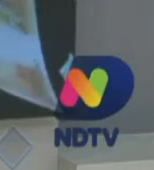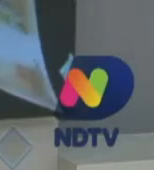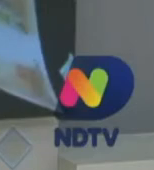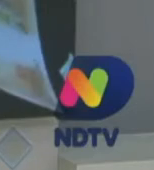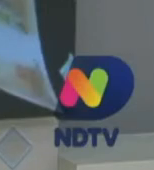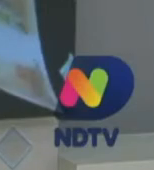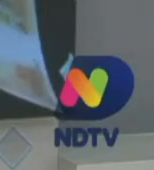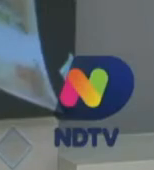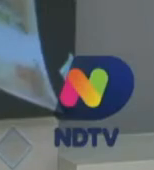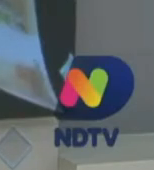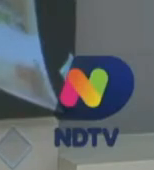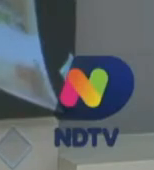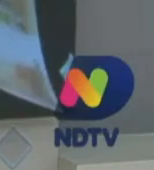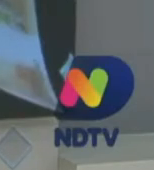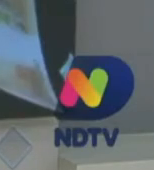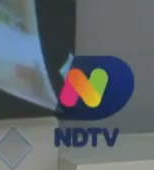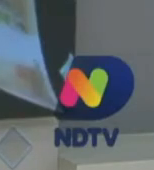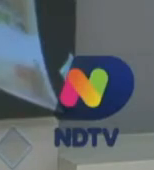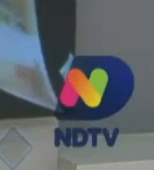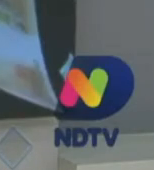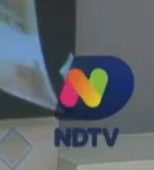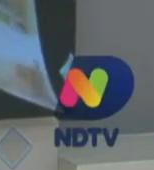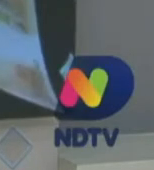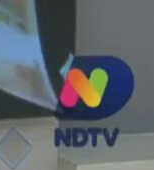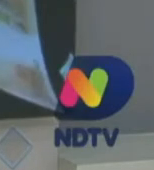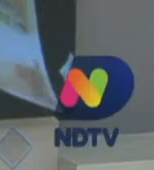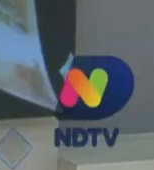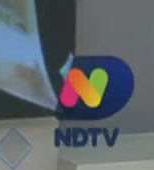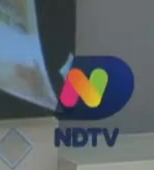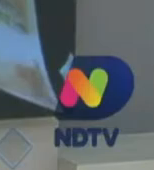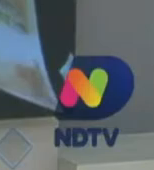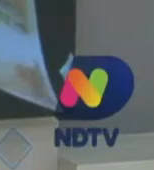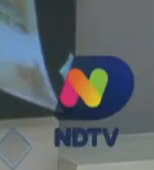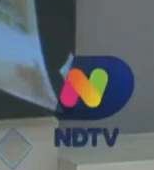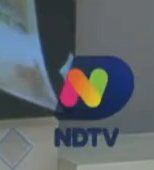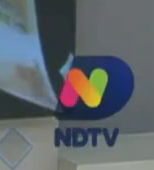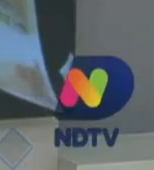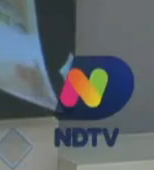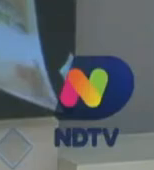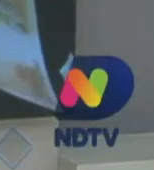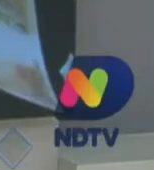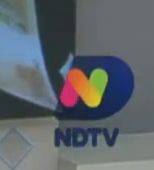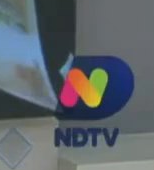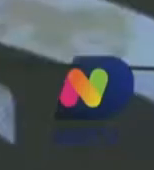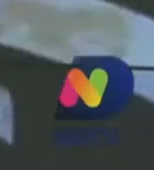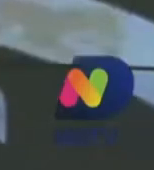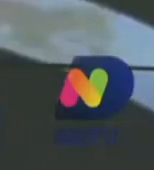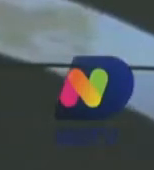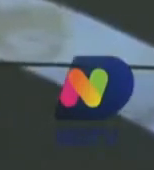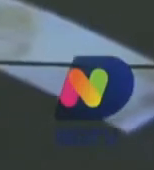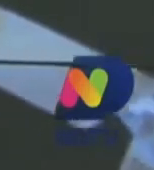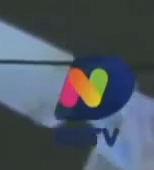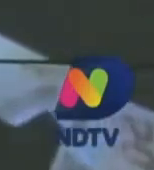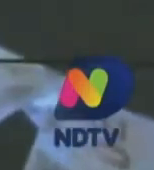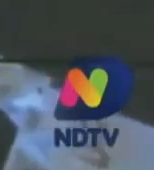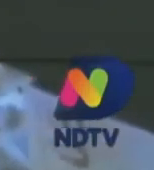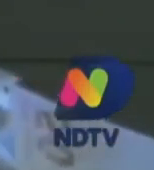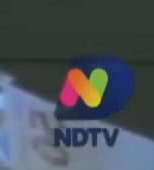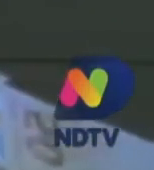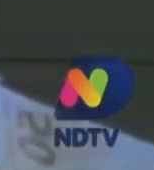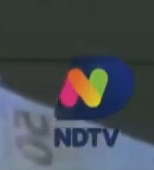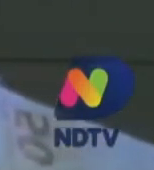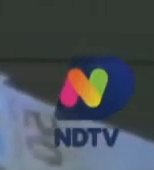o que encontram pela frente com acordos e interesses eu mencionava na